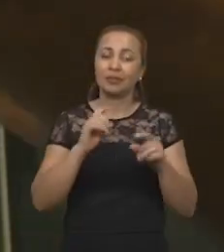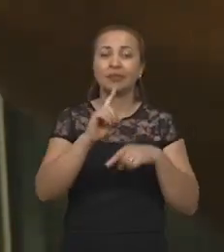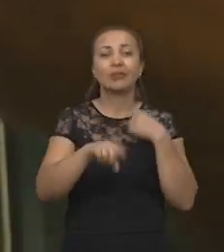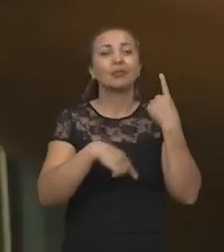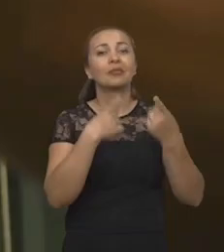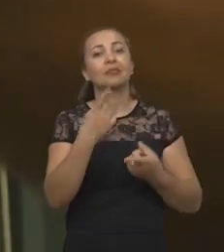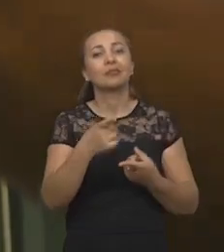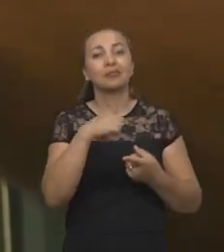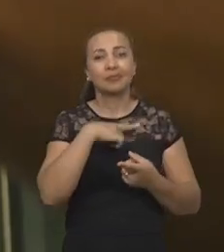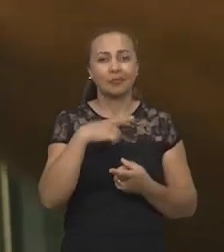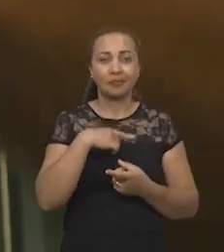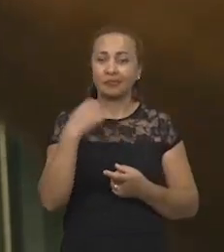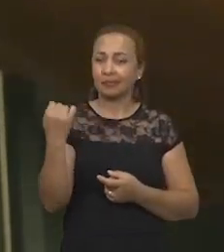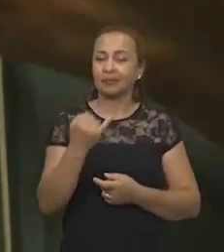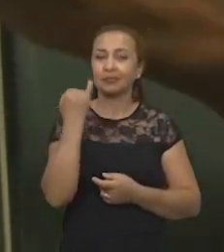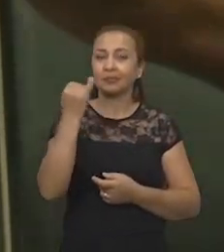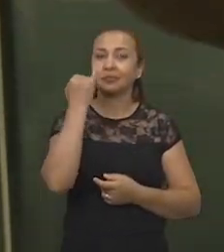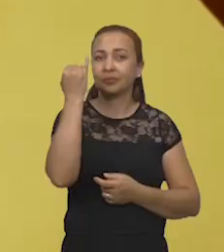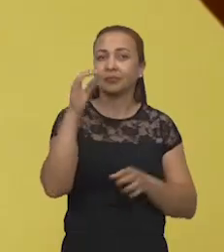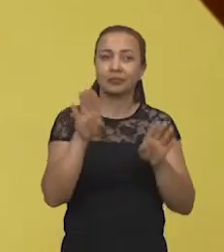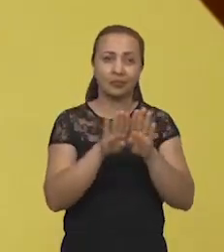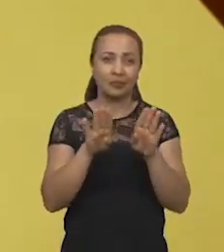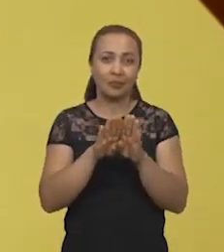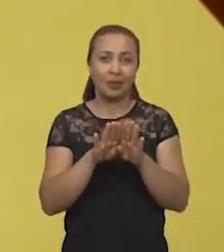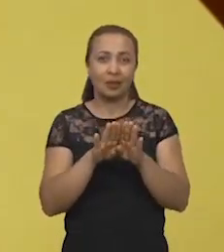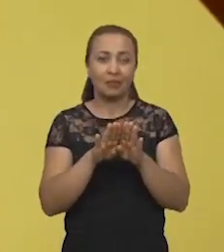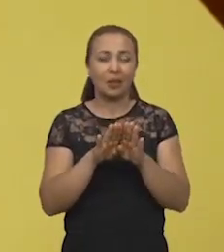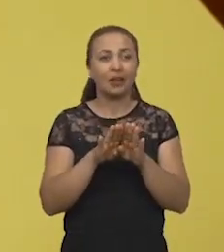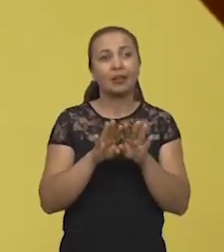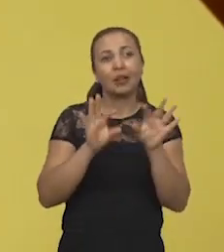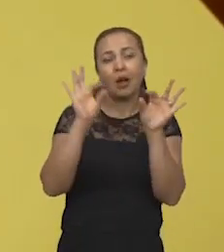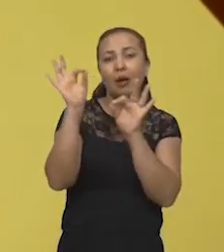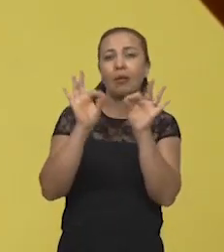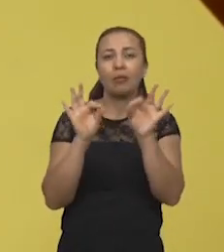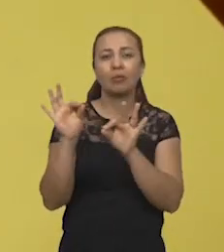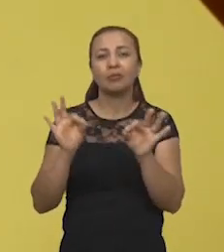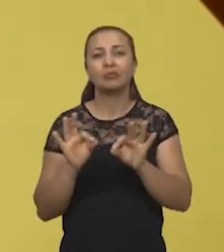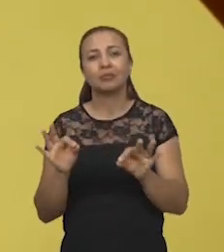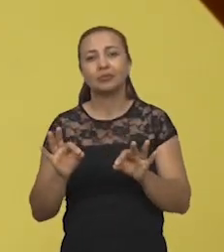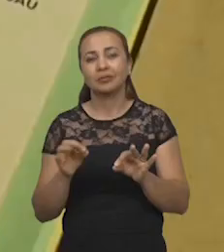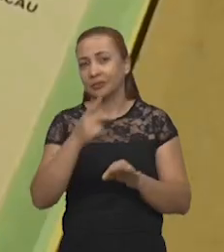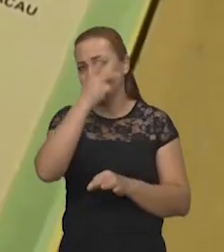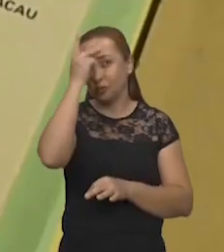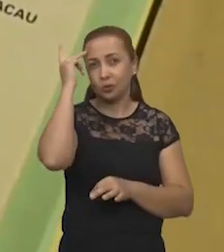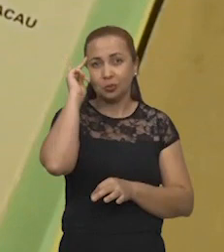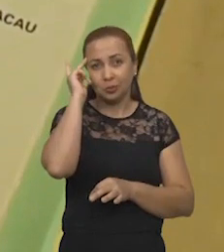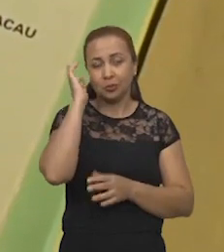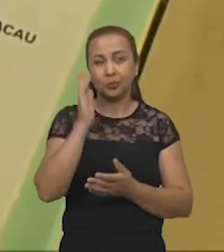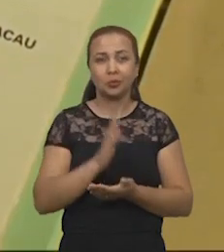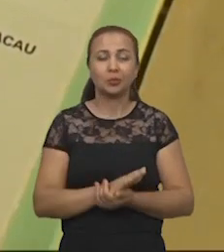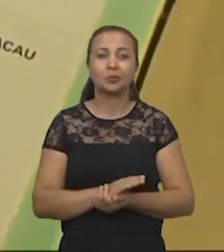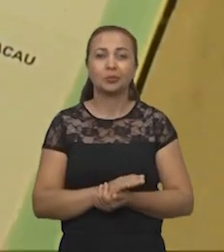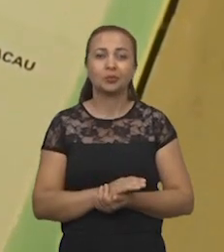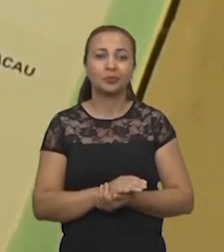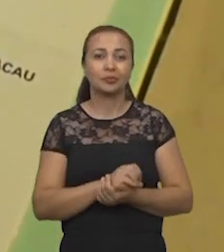e depois ele tem uma importância também na formação de pessoas.